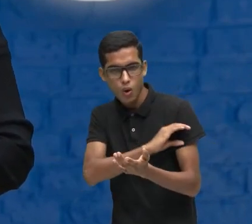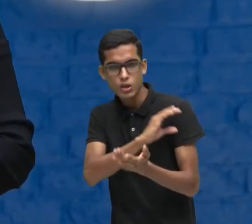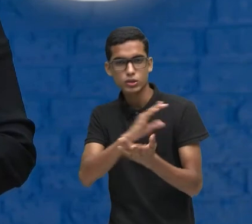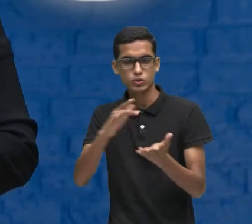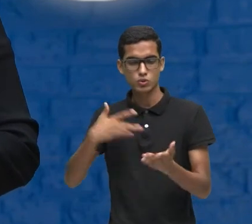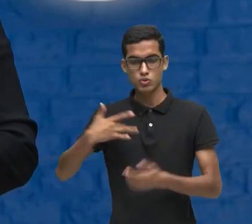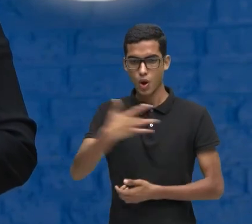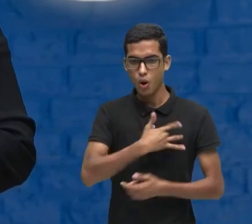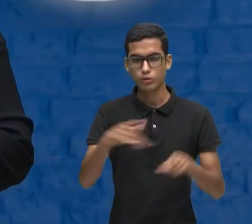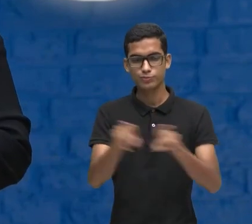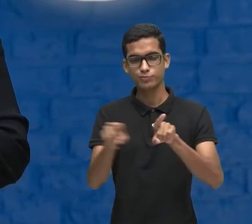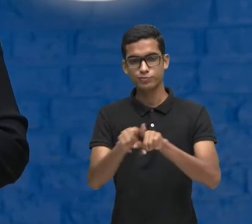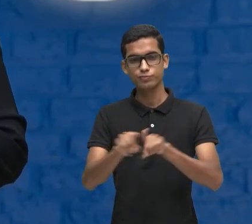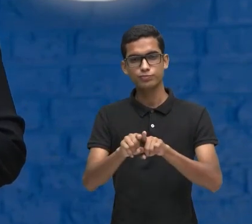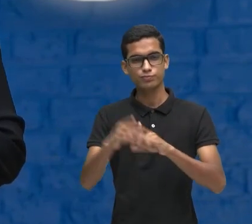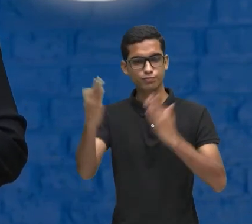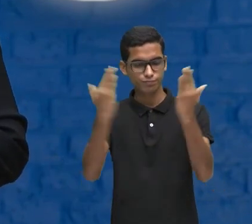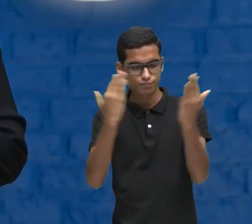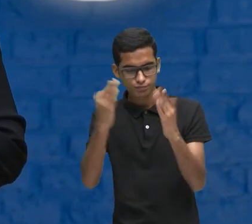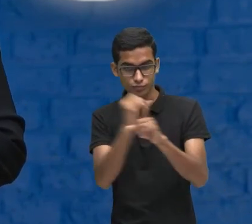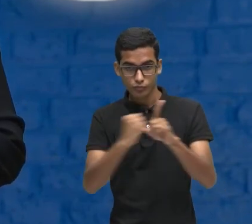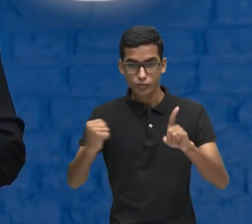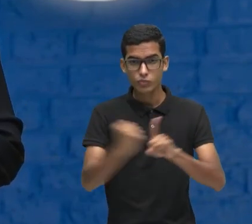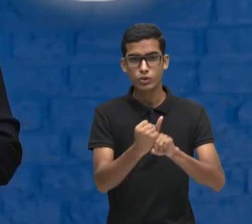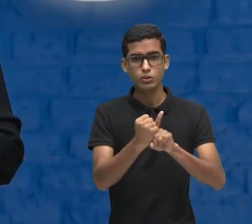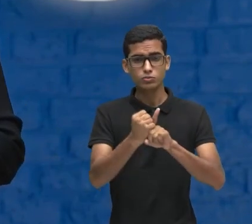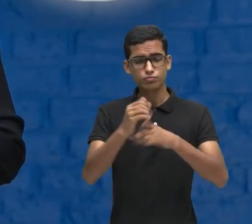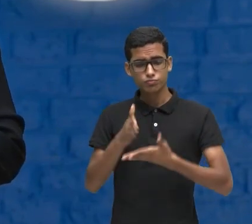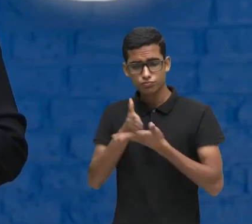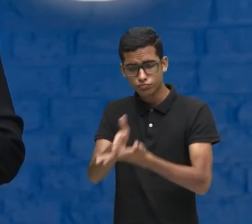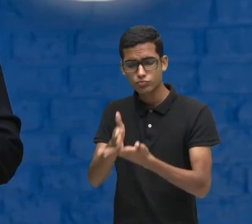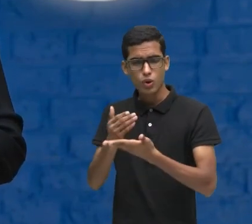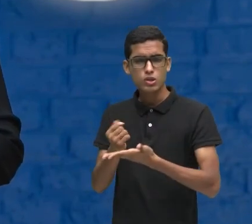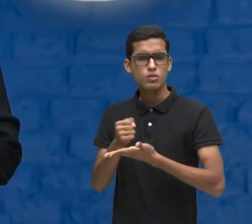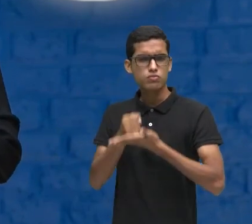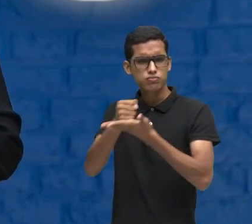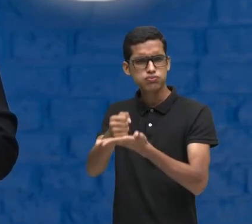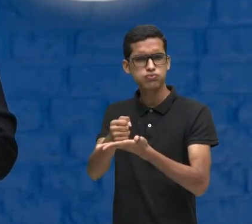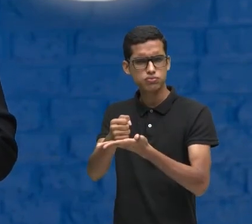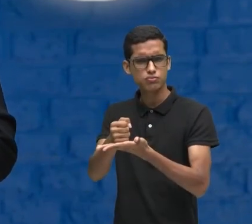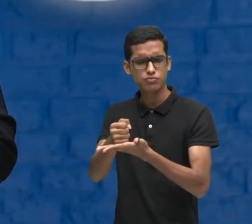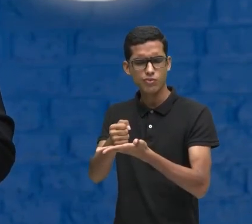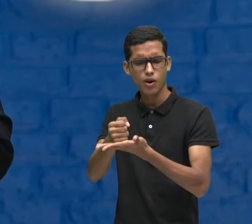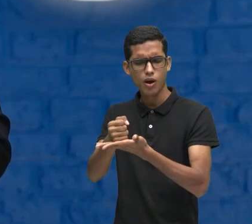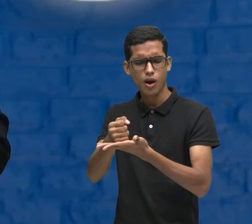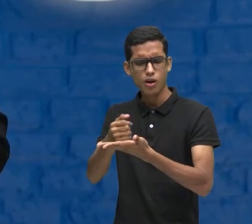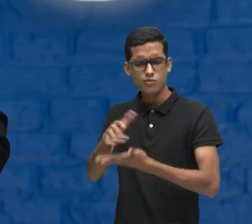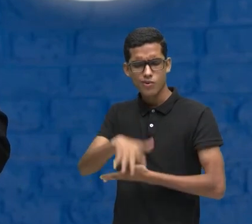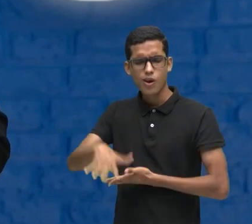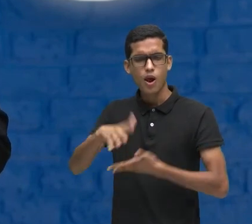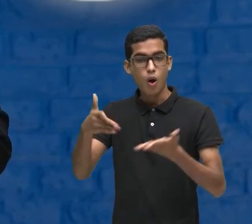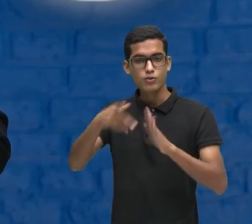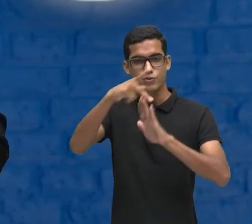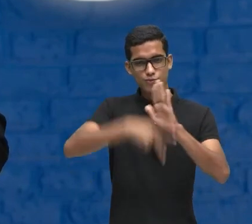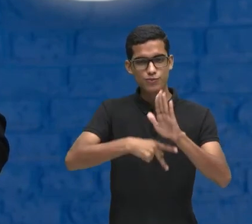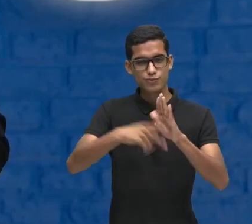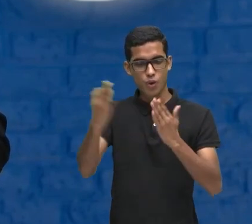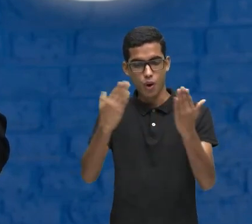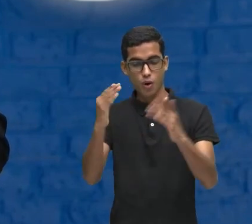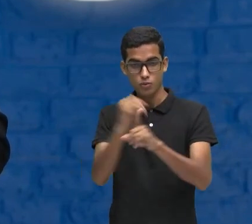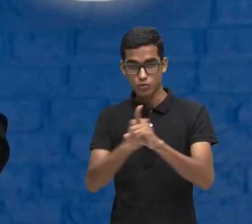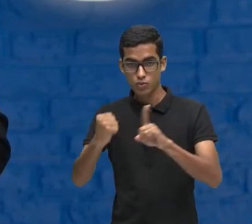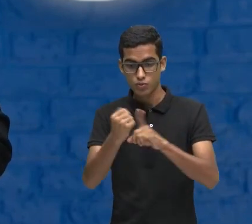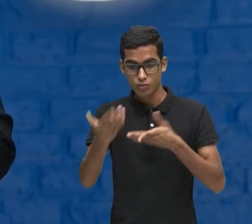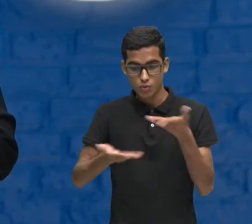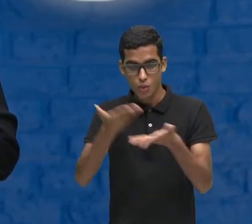direta ou indiretamente Contribuíram e contribuem Para o nosso programa Psicossocial Agradecer